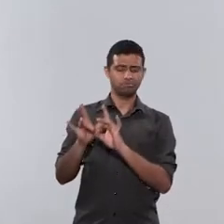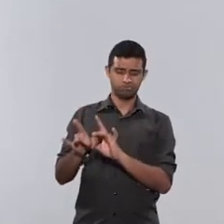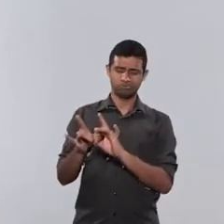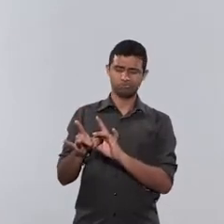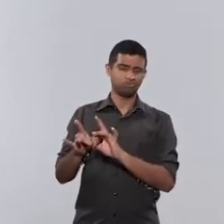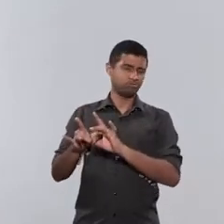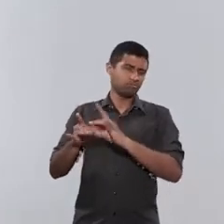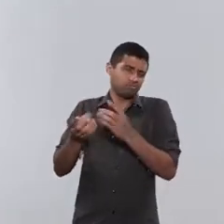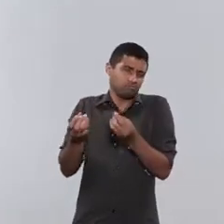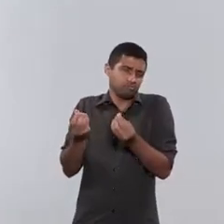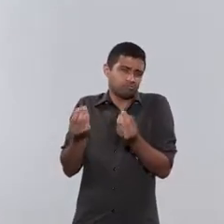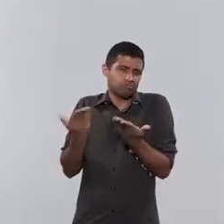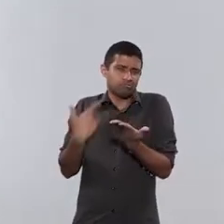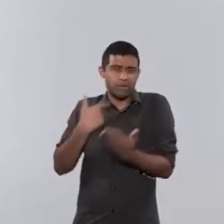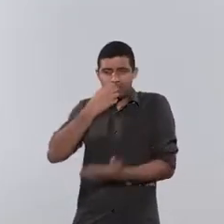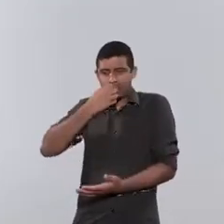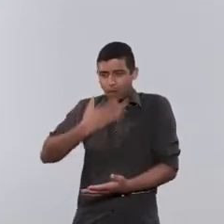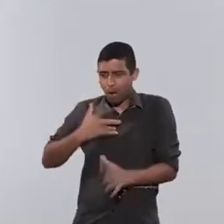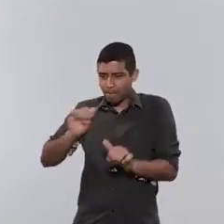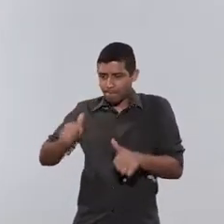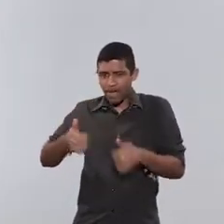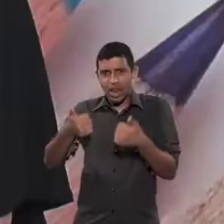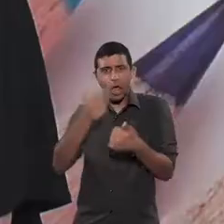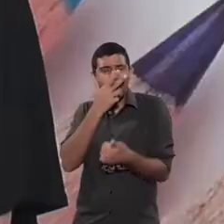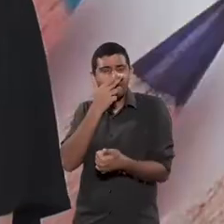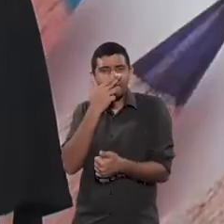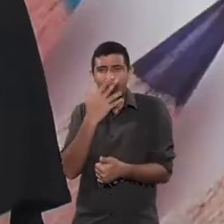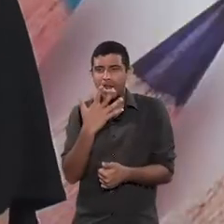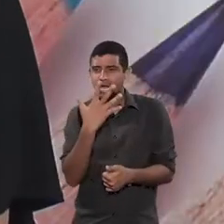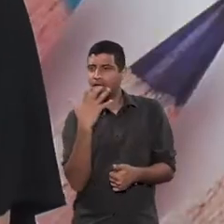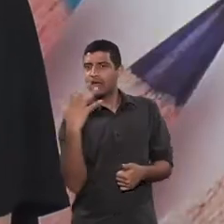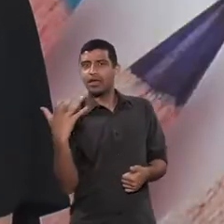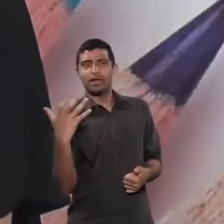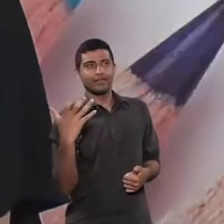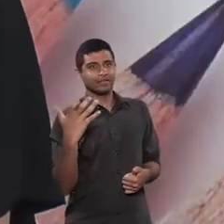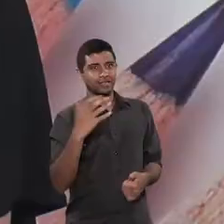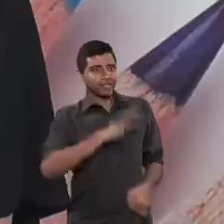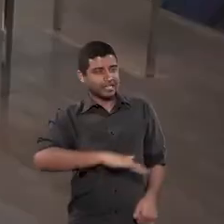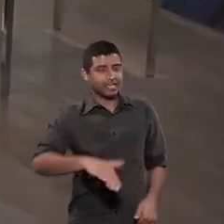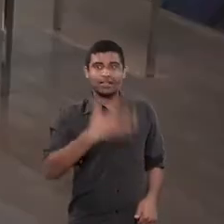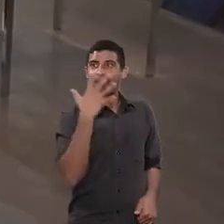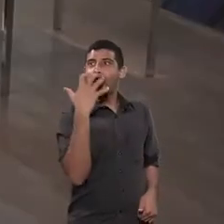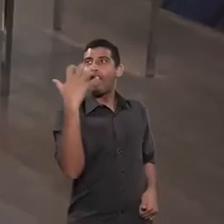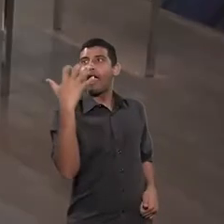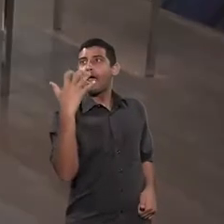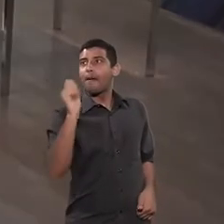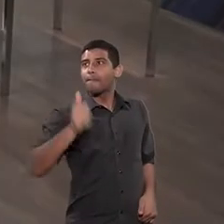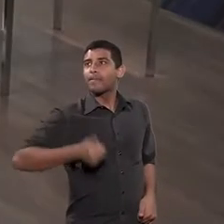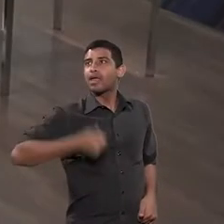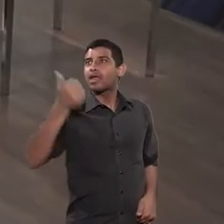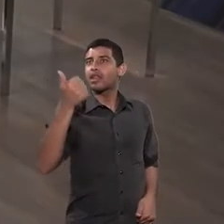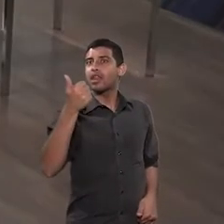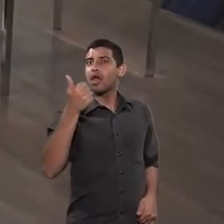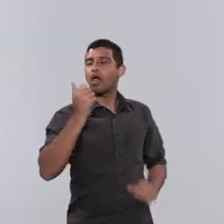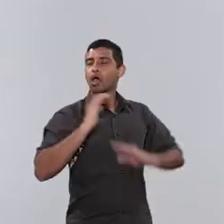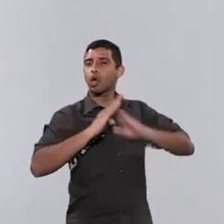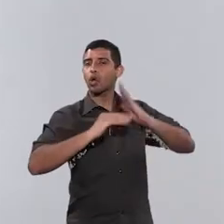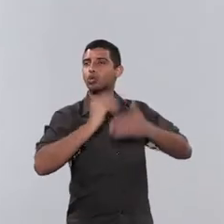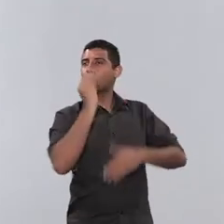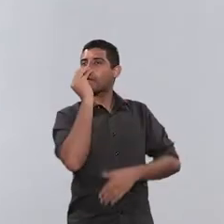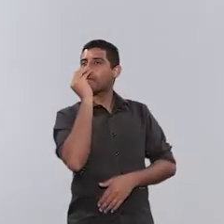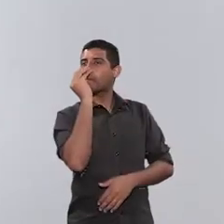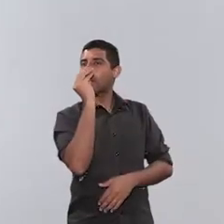coisa, de tão bom que ela anula. sedução, pura sedução, que ela vai